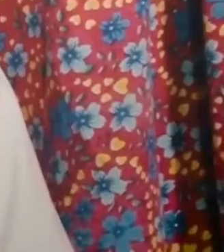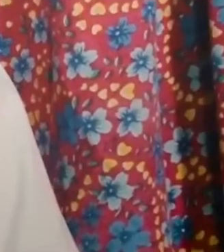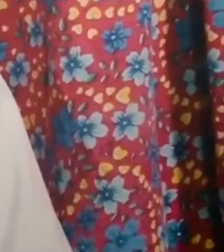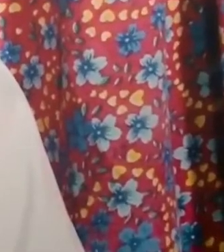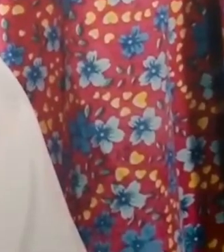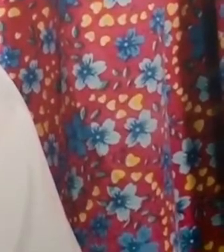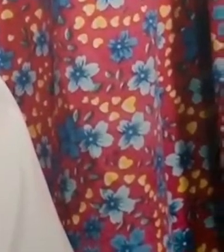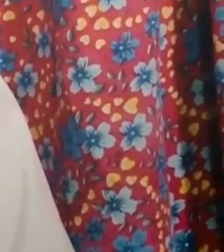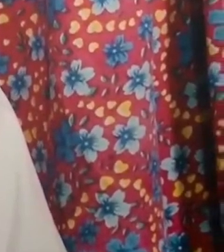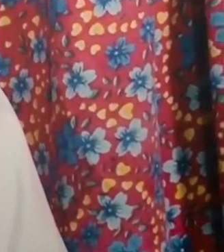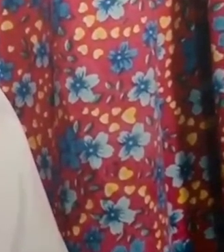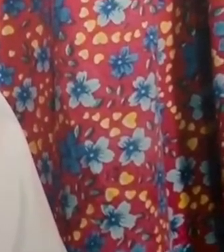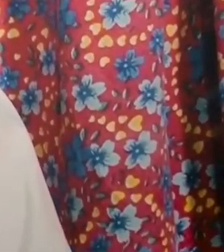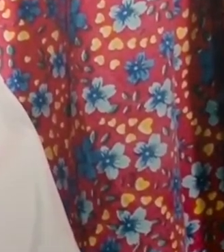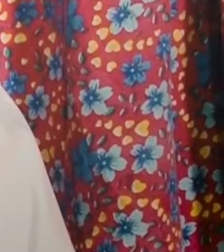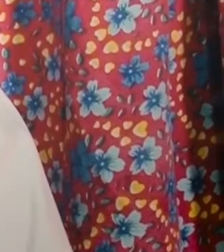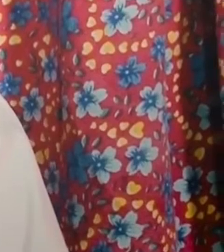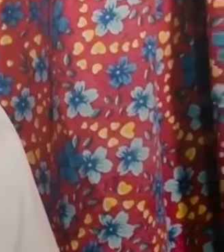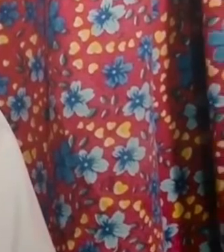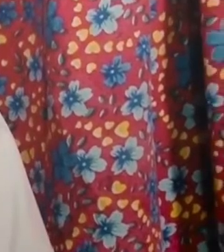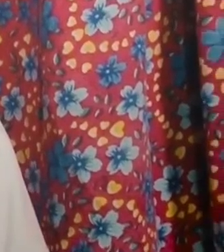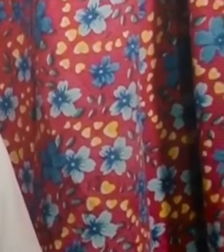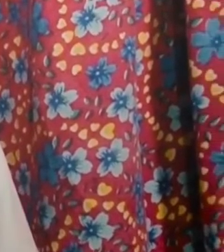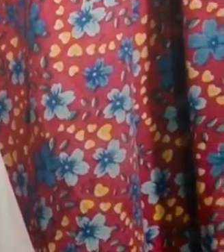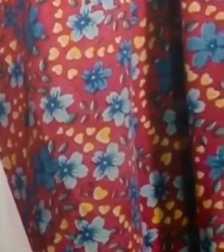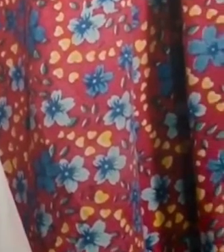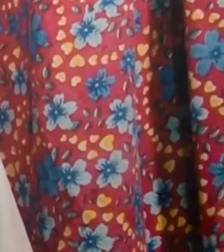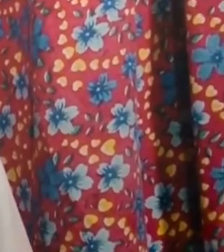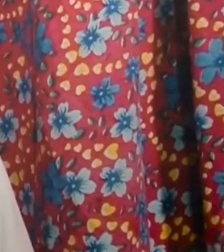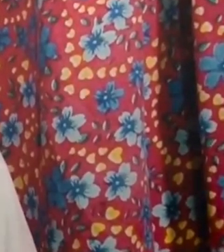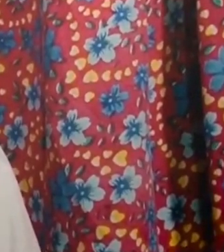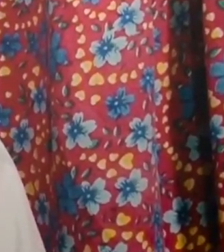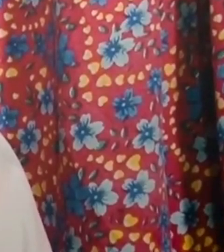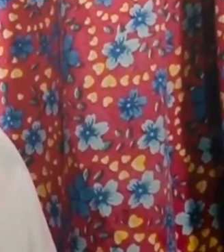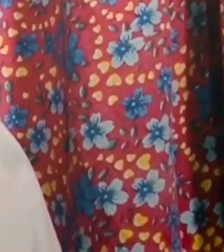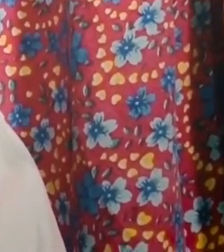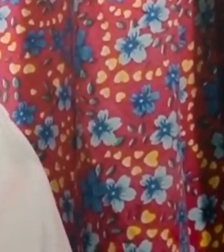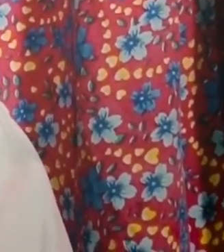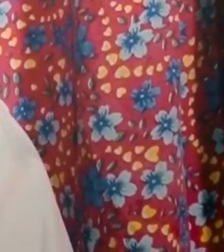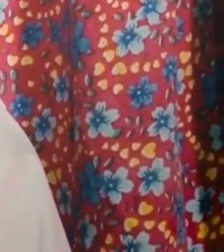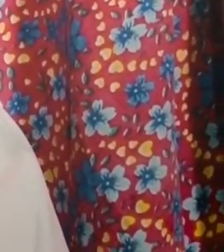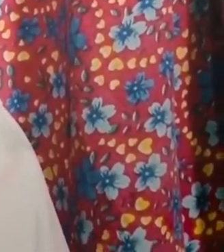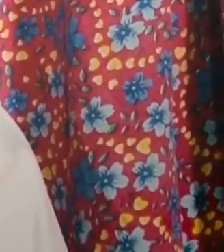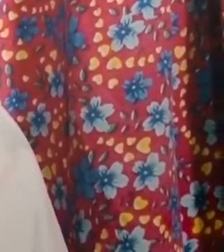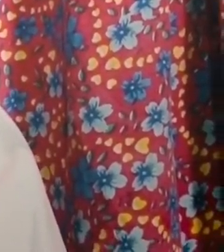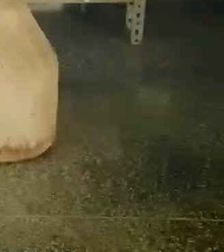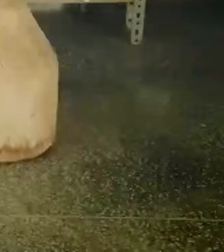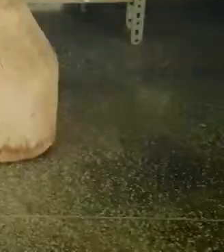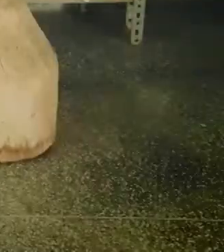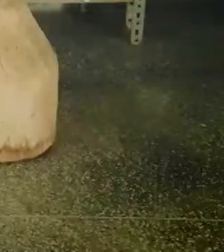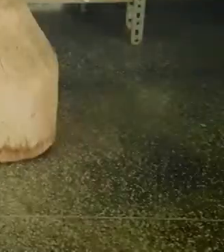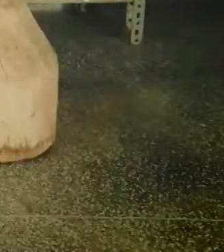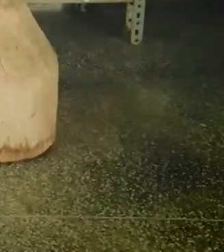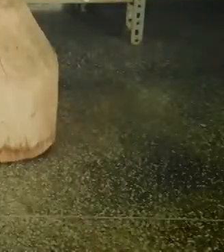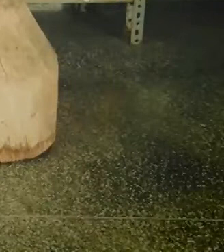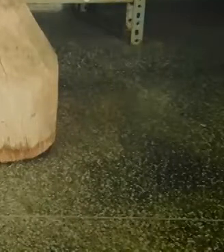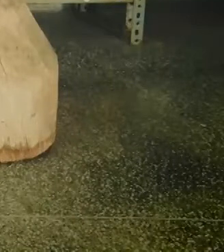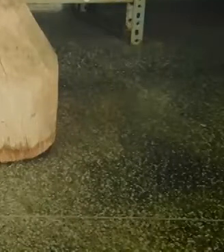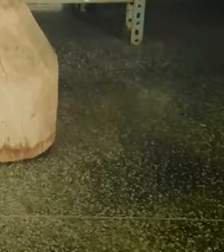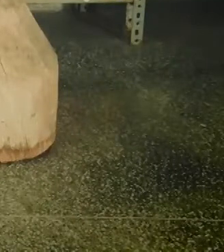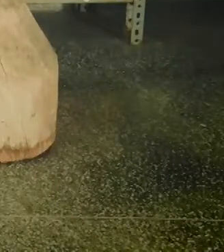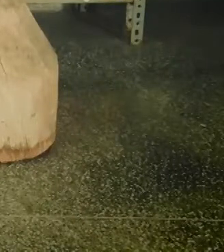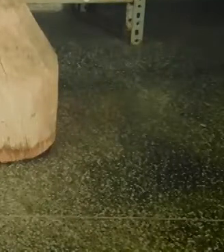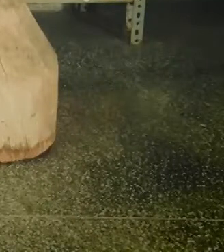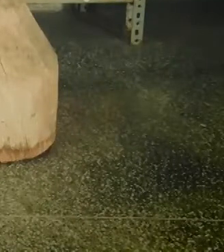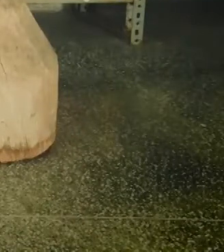O meu nome é Manuel Simão Neto, mais conhecido como Manuel do Pão. Minha idade são 67 anos. Comecei na